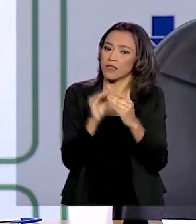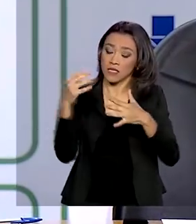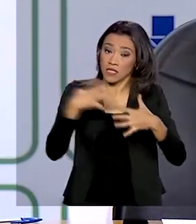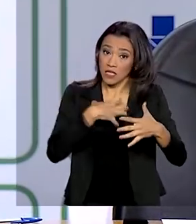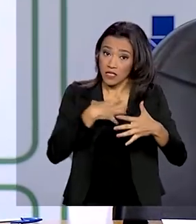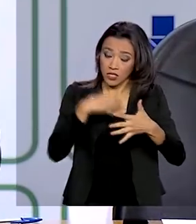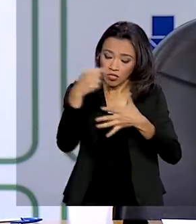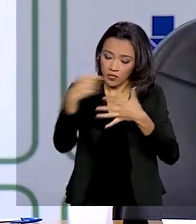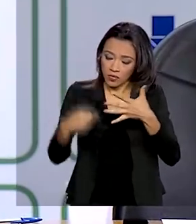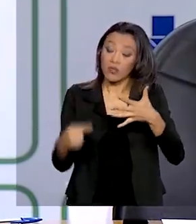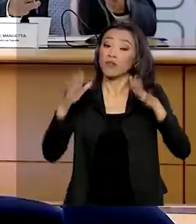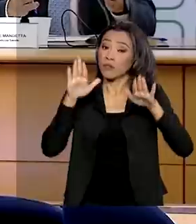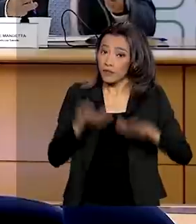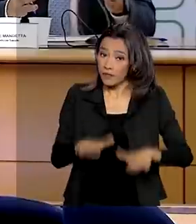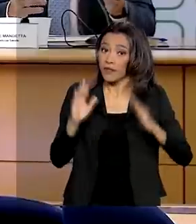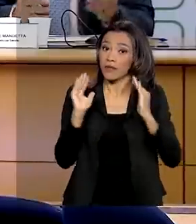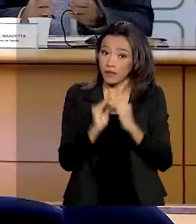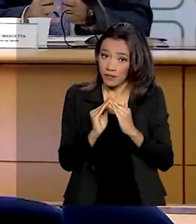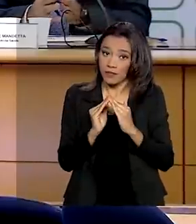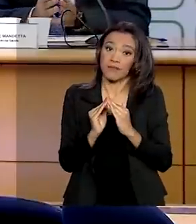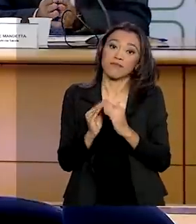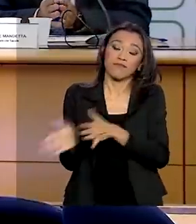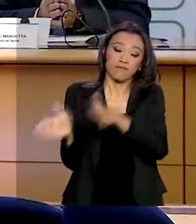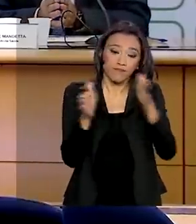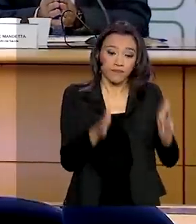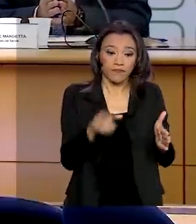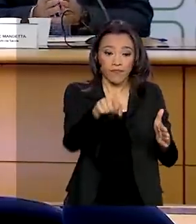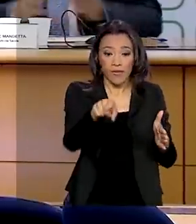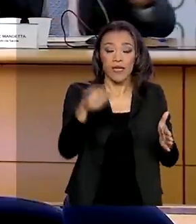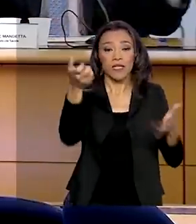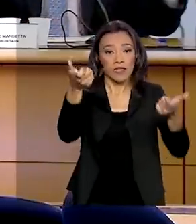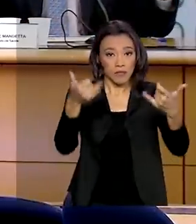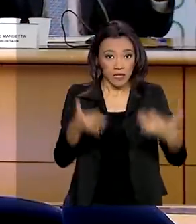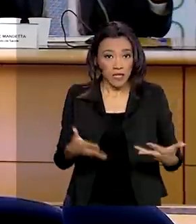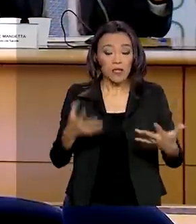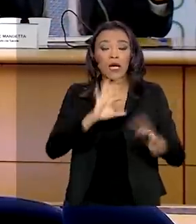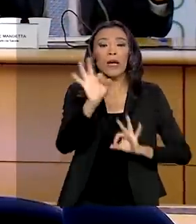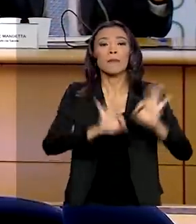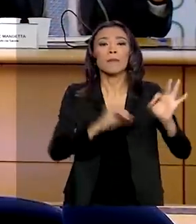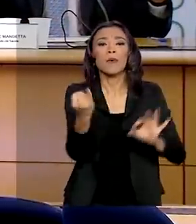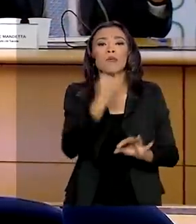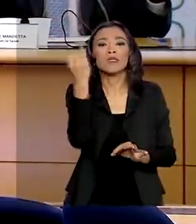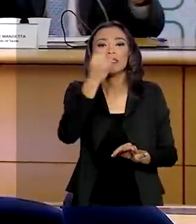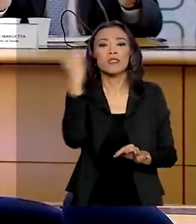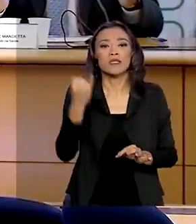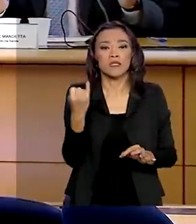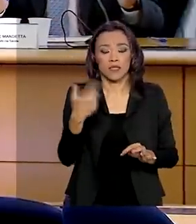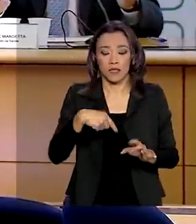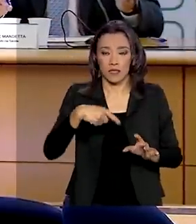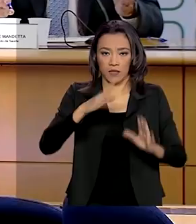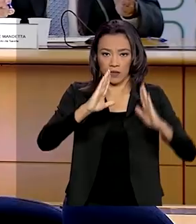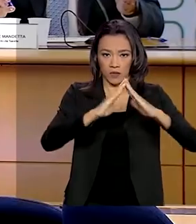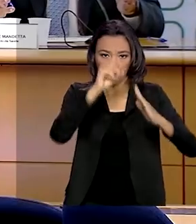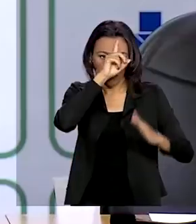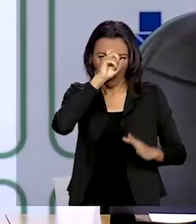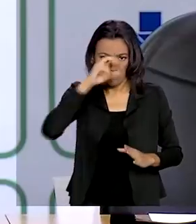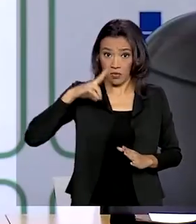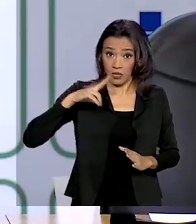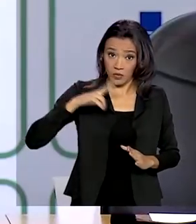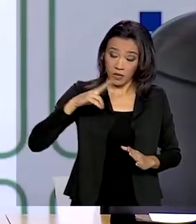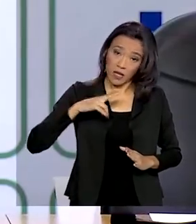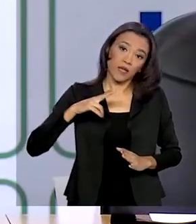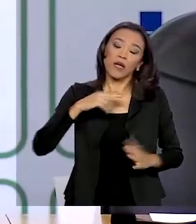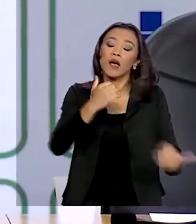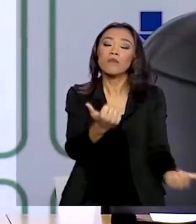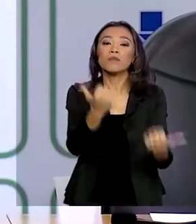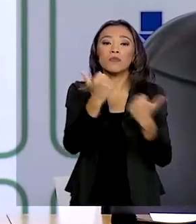isolamento domiciliar. O ministro também ressaltou a importância dos planos de saúde garantirem, neste momento de epidemia, a